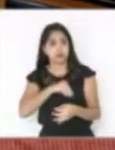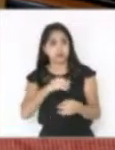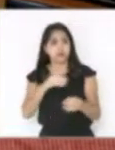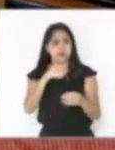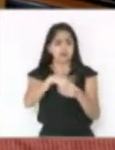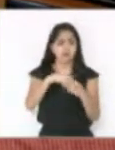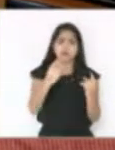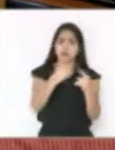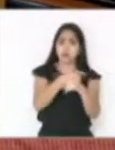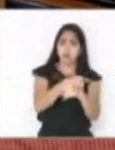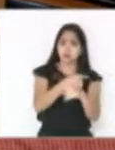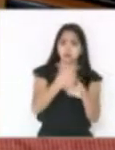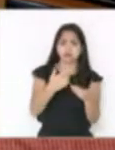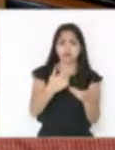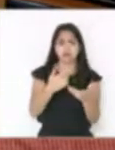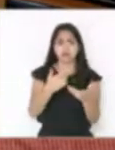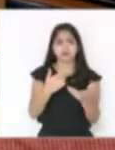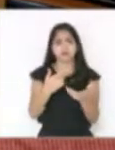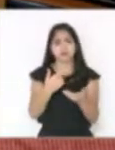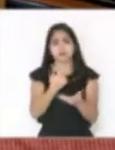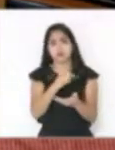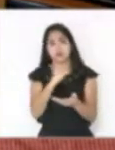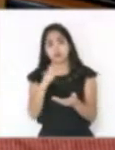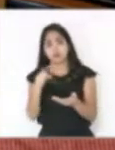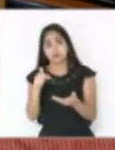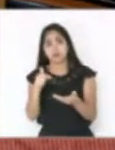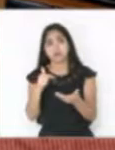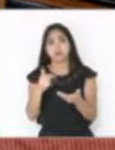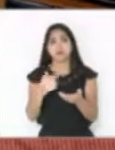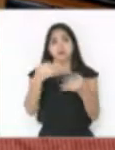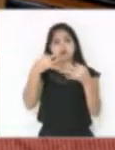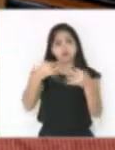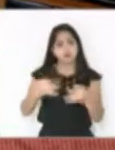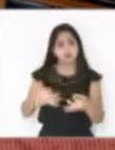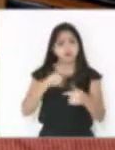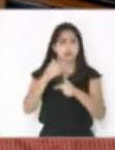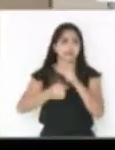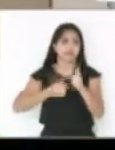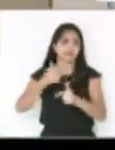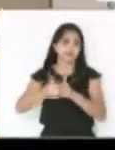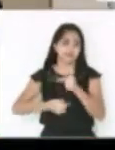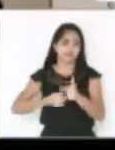contra o que é justo para servidor público e para trabalhador.